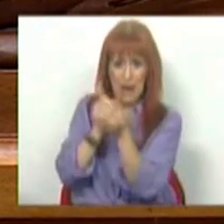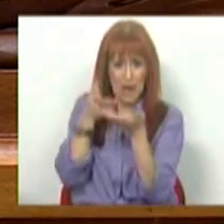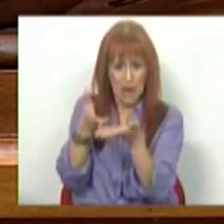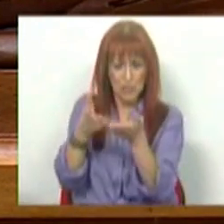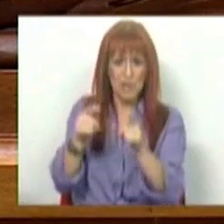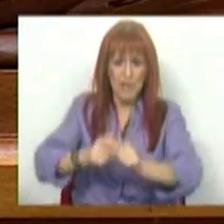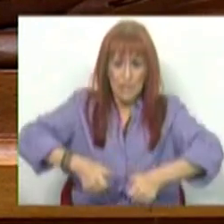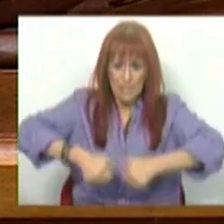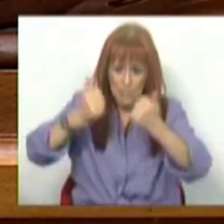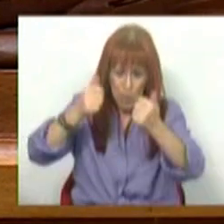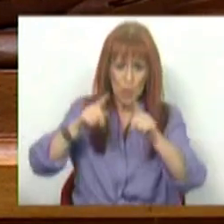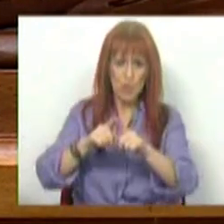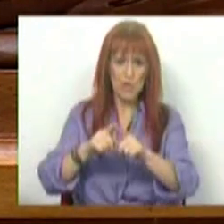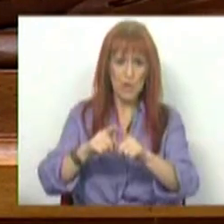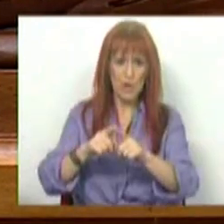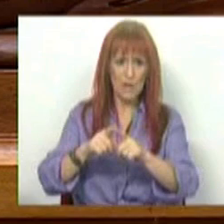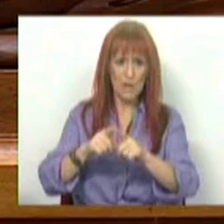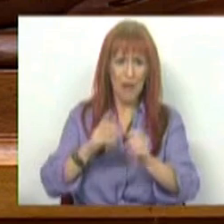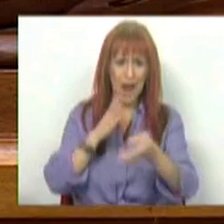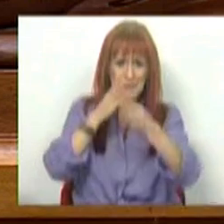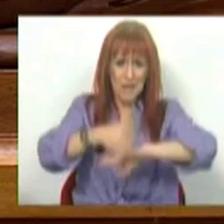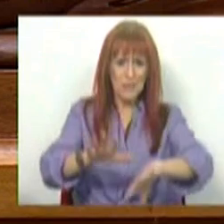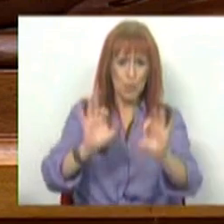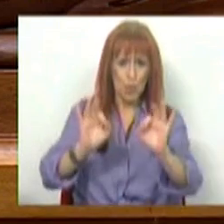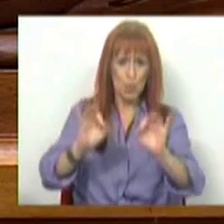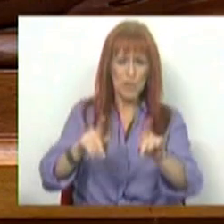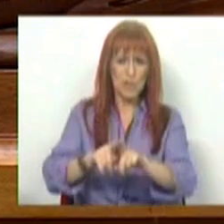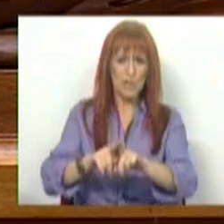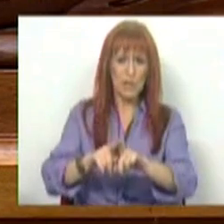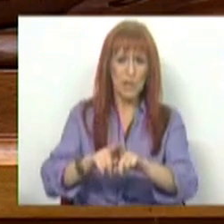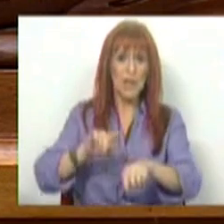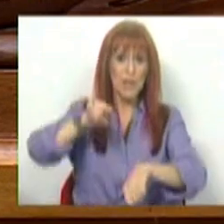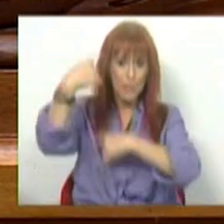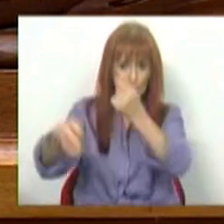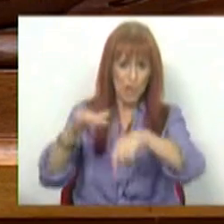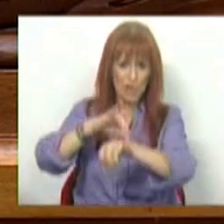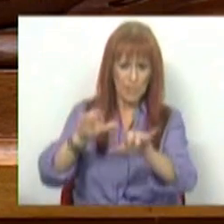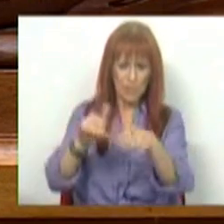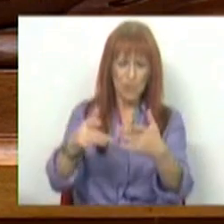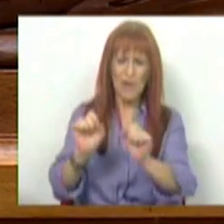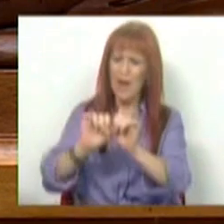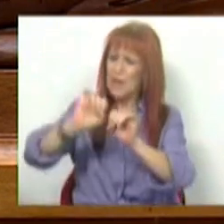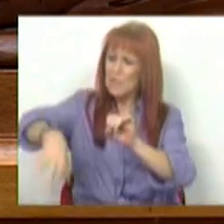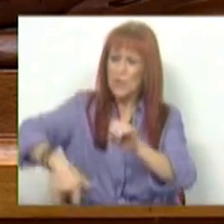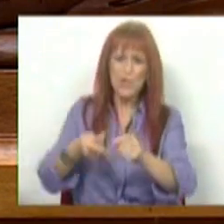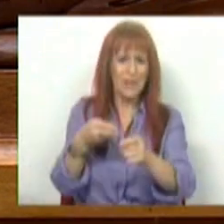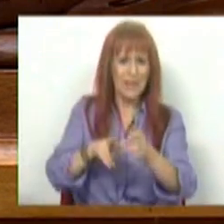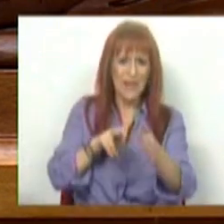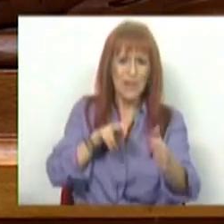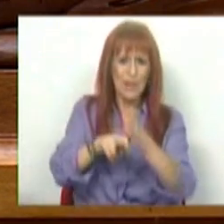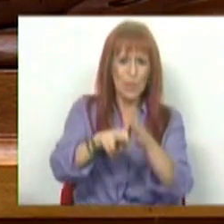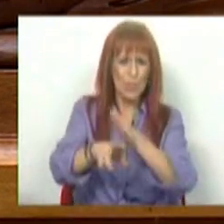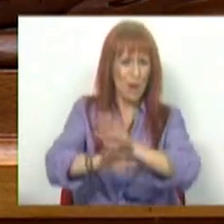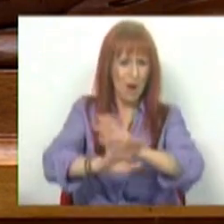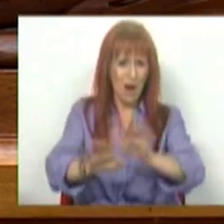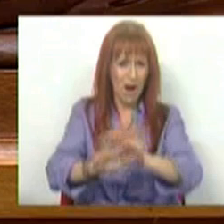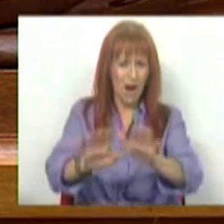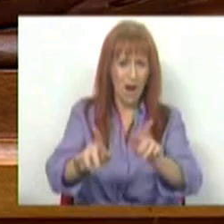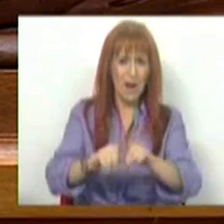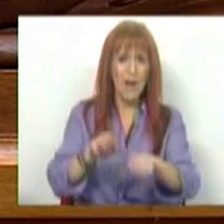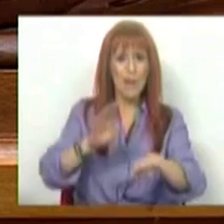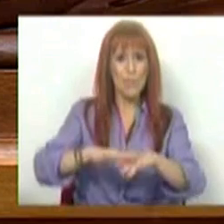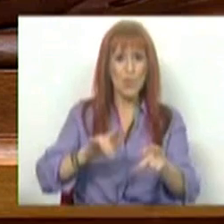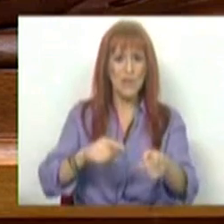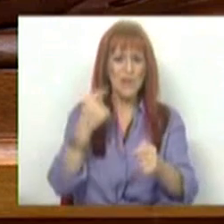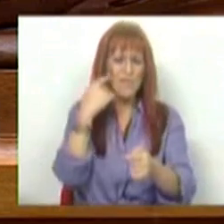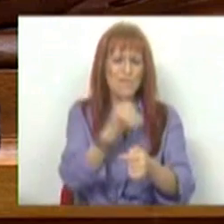da melhoria aos acessos aos cuidados pós-pandemia, à eliminação das taxas moderadoras e porque estão